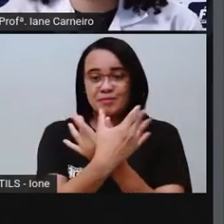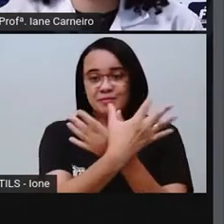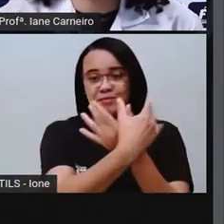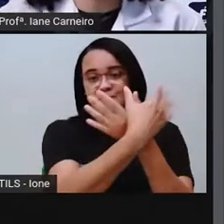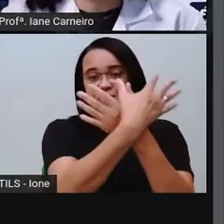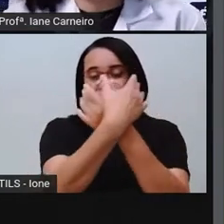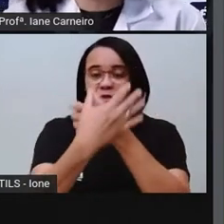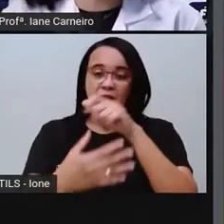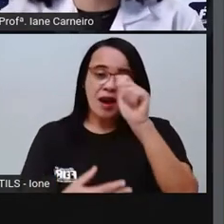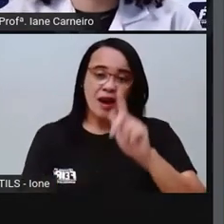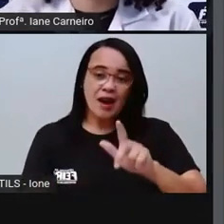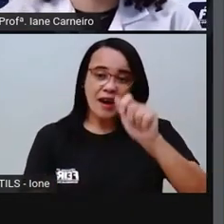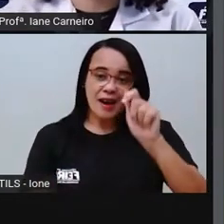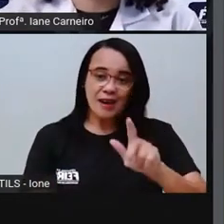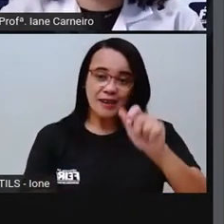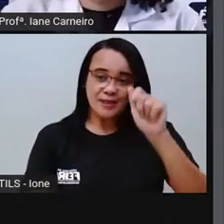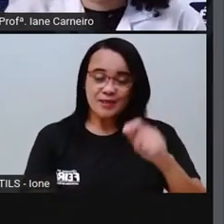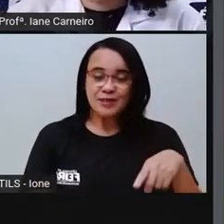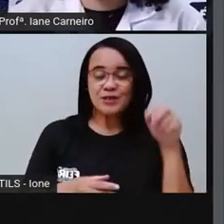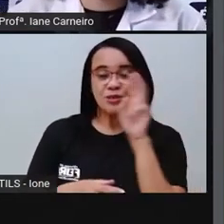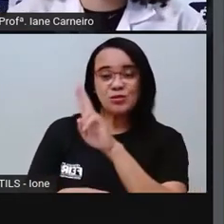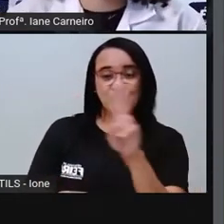chamava-se Azuleta.